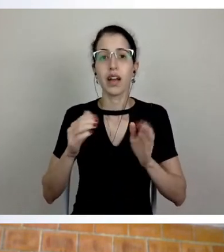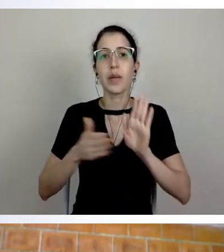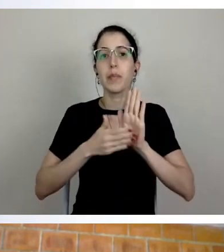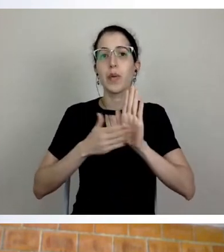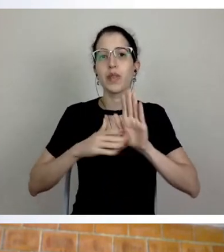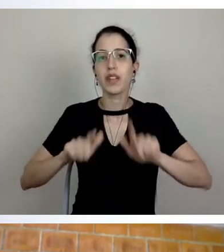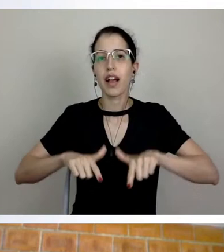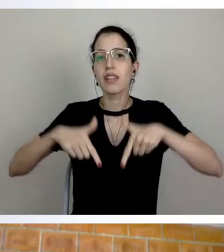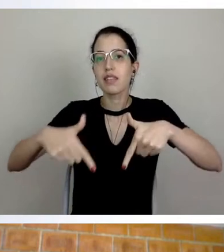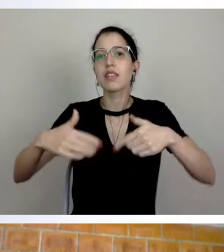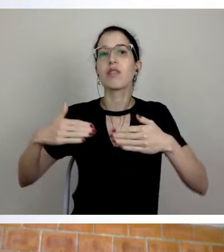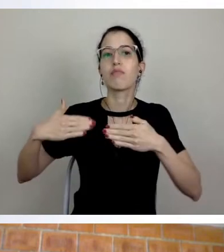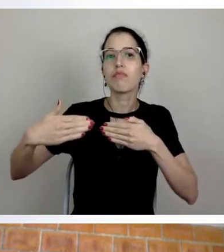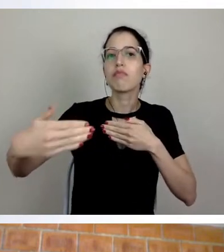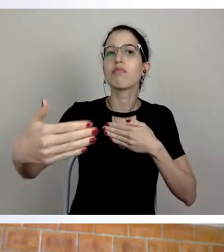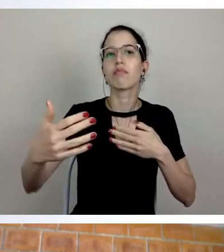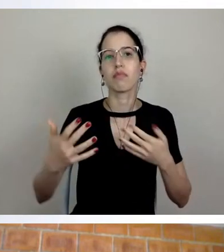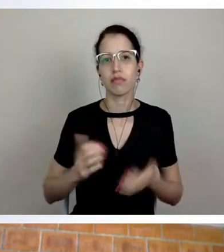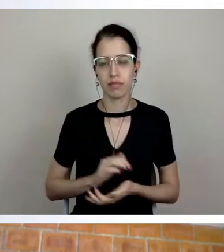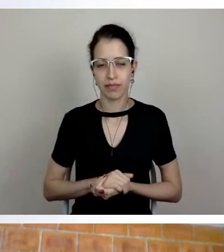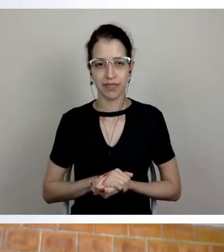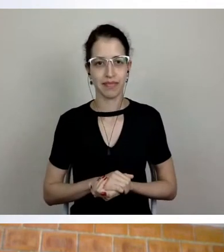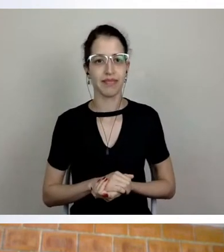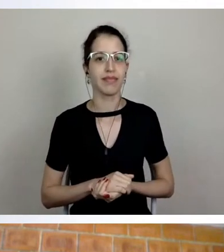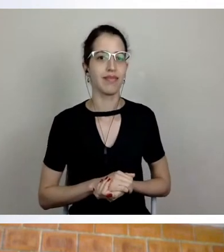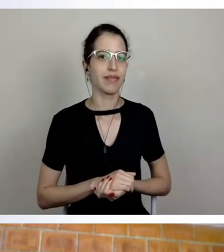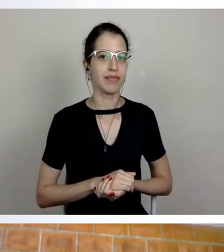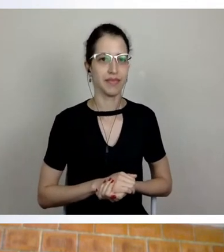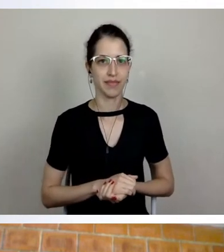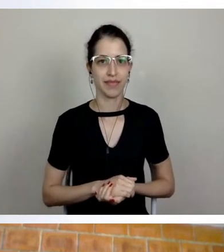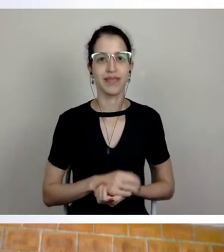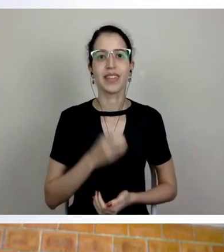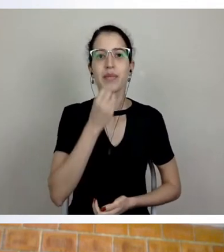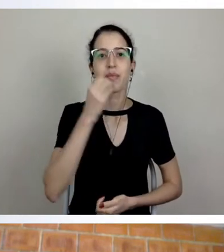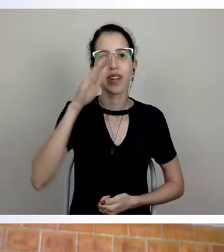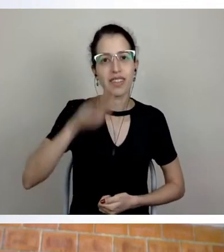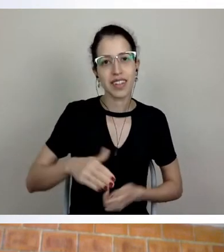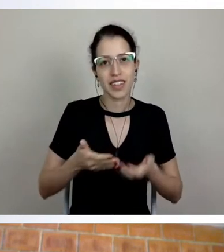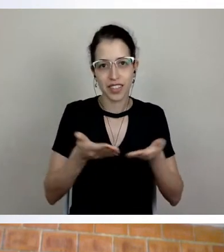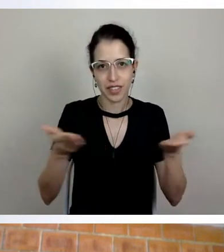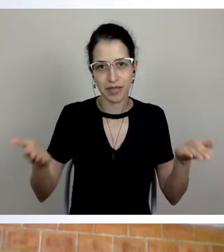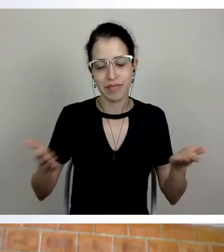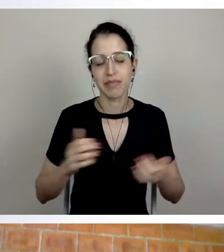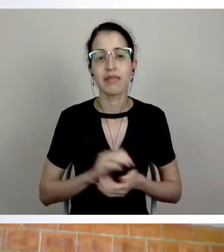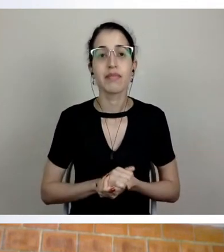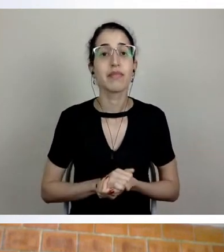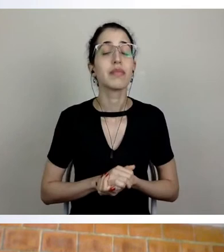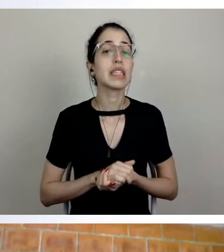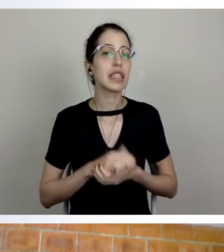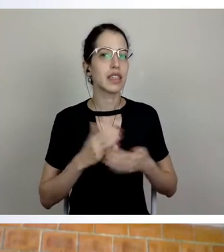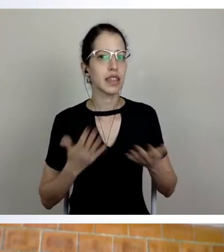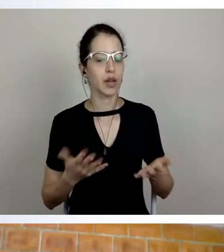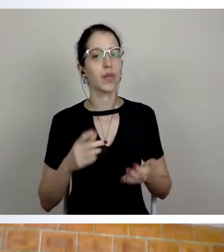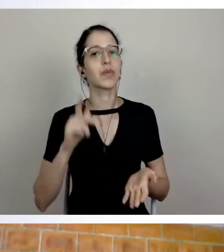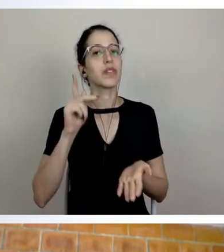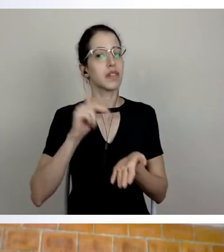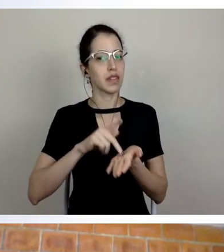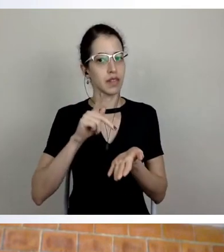para frente. Olha, boa tarde aí a todos e todas. Mariana, na verdade,